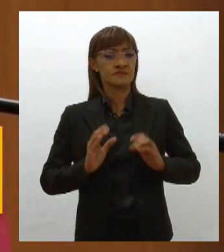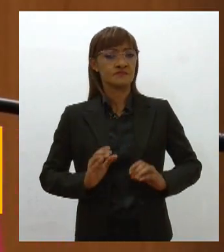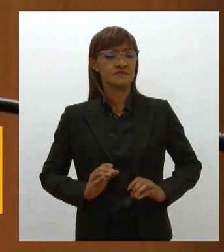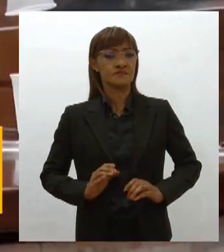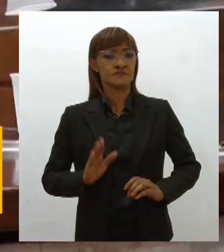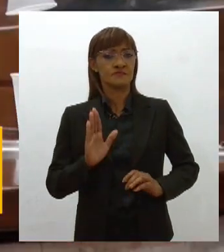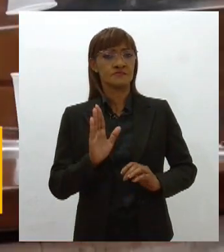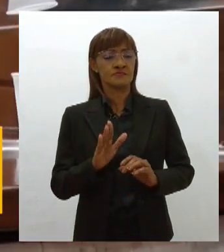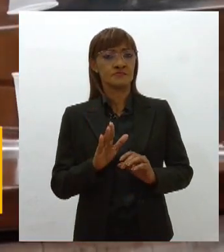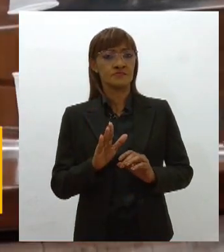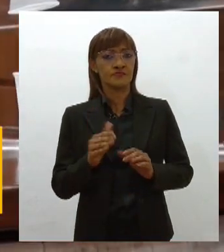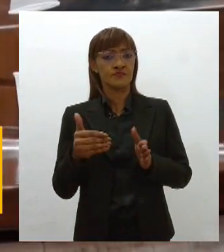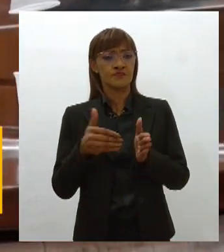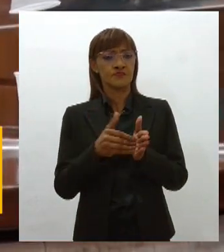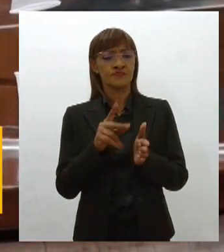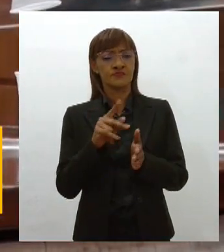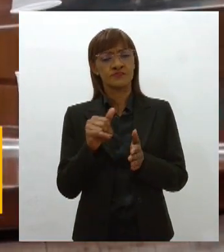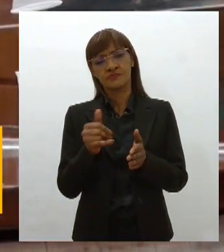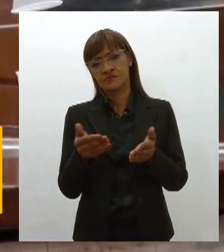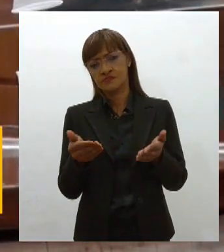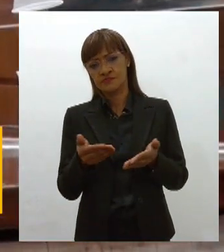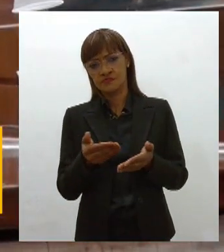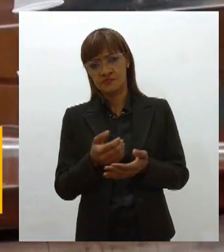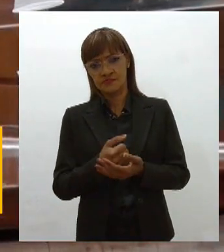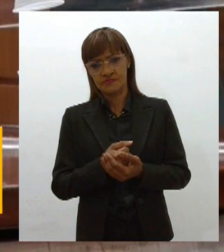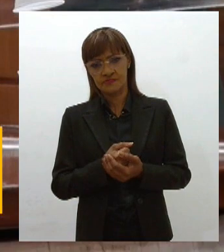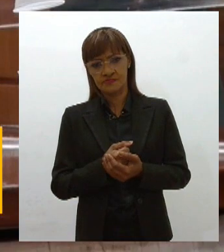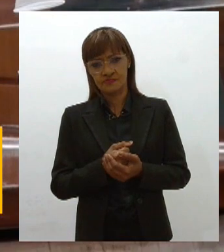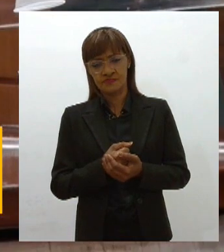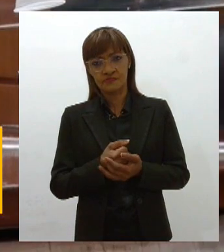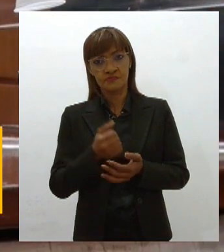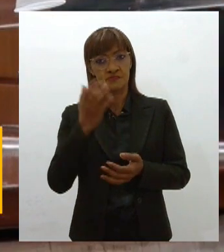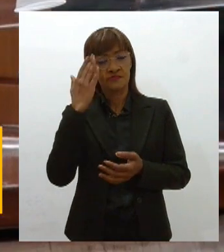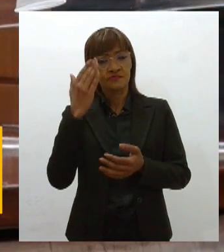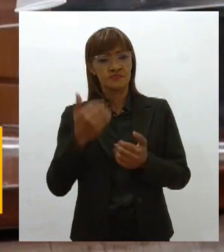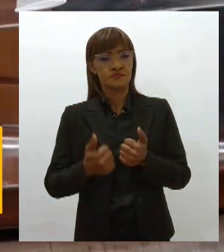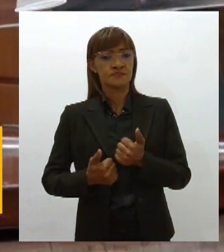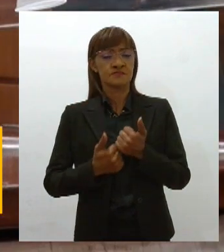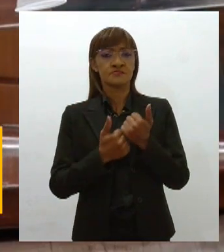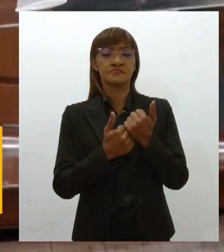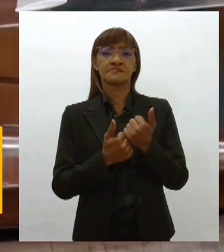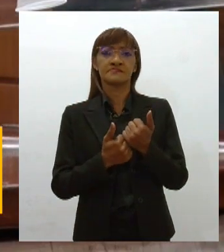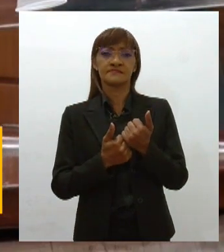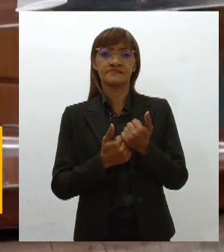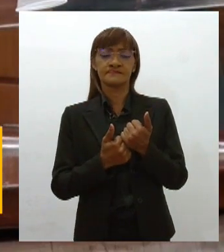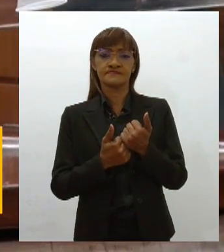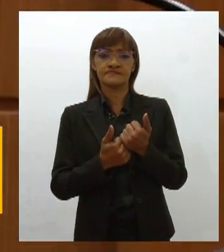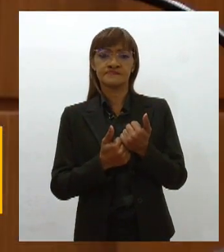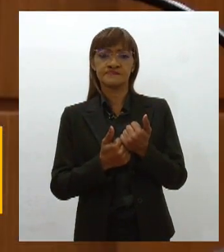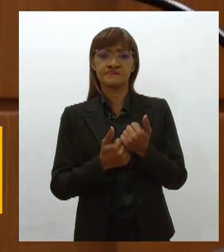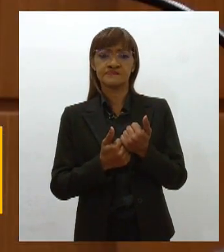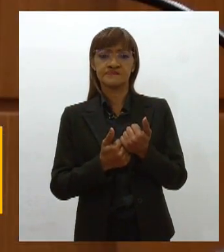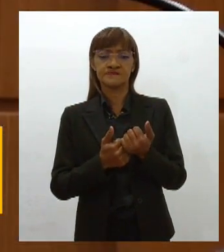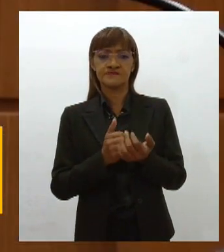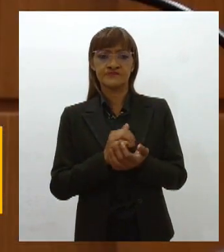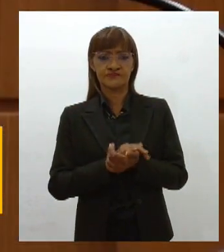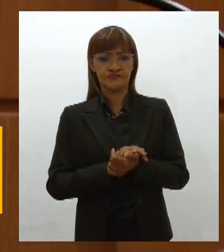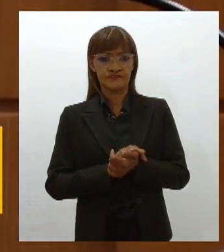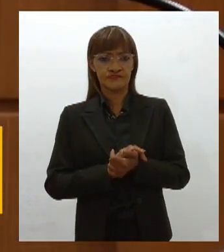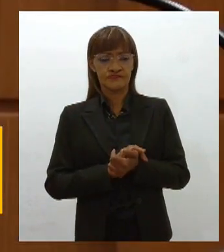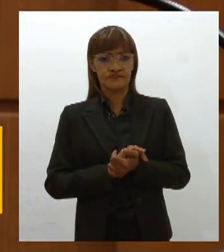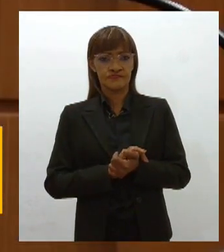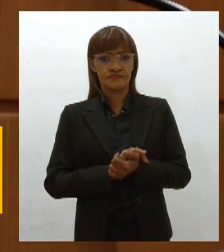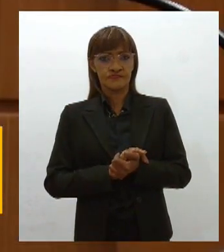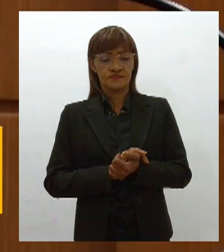Legislativa e agradeceu o apoio de todos durante os 97 dias em que substituiu o titular da